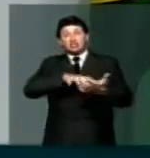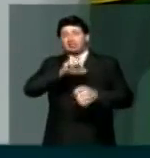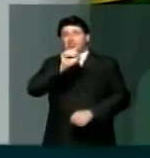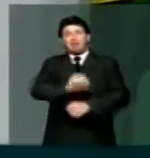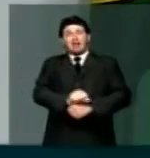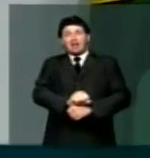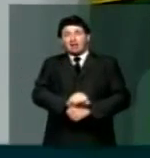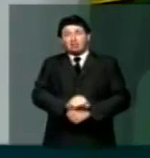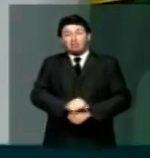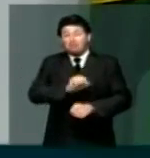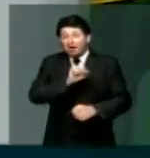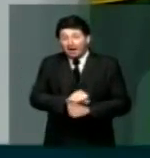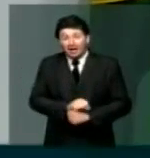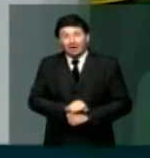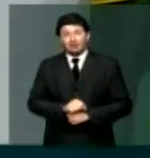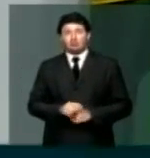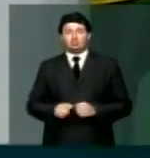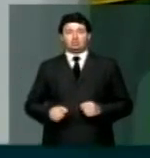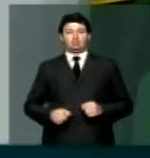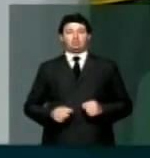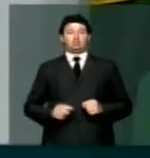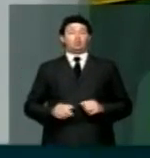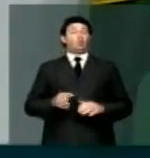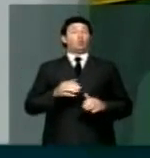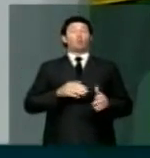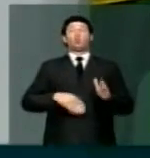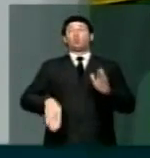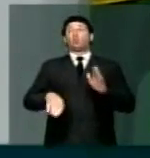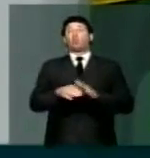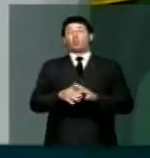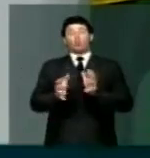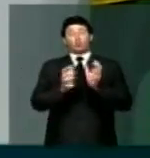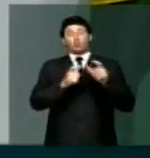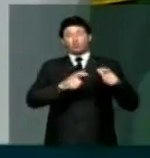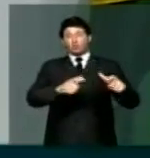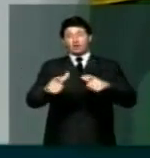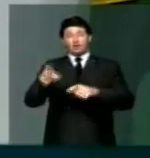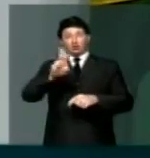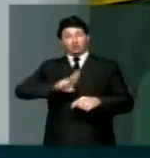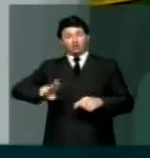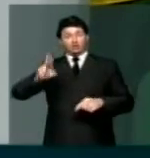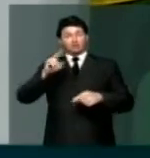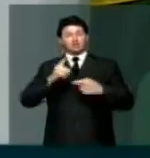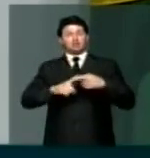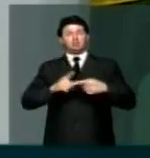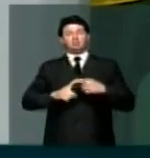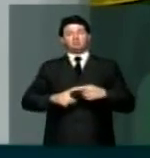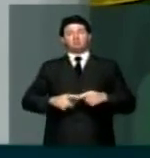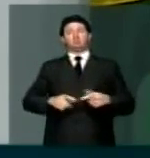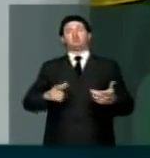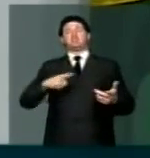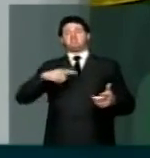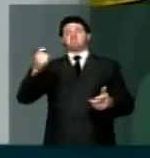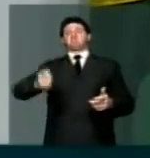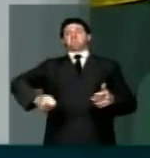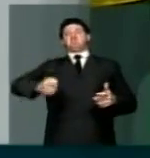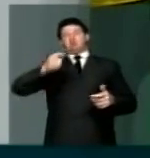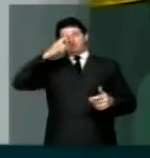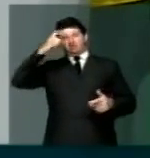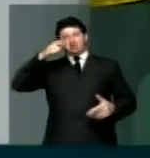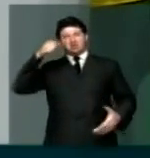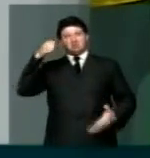paralisação de todos os setores da universidade pela intransigência, pela